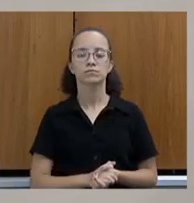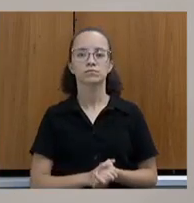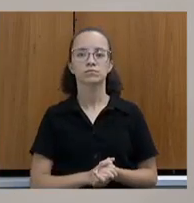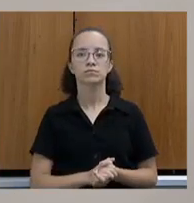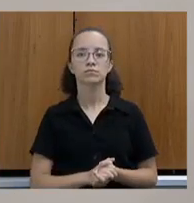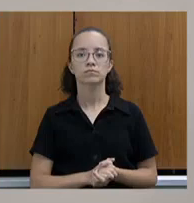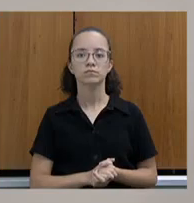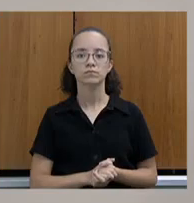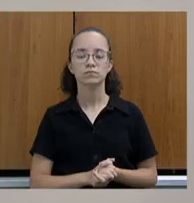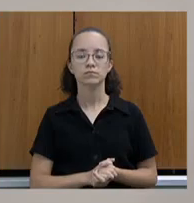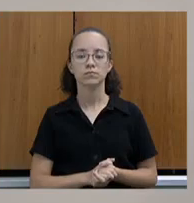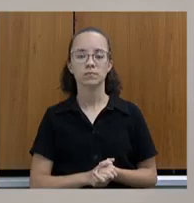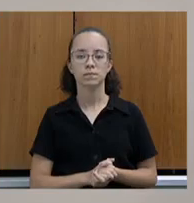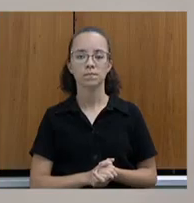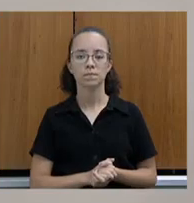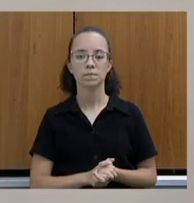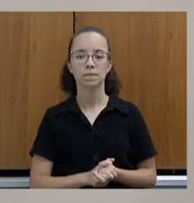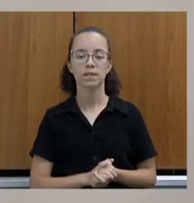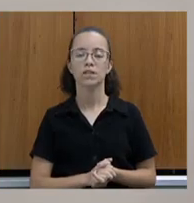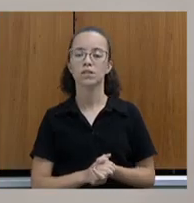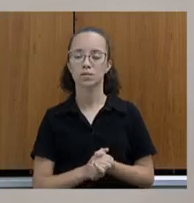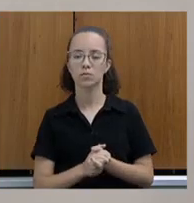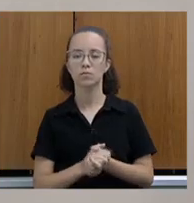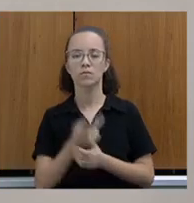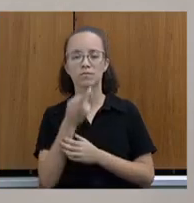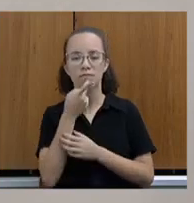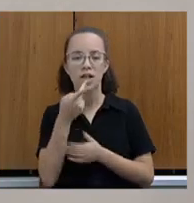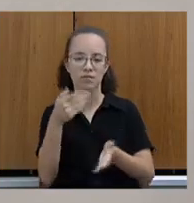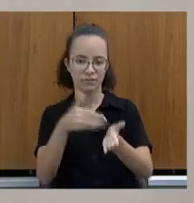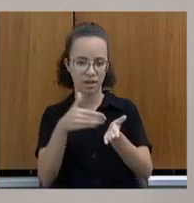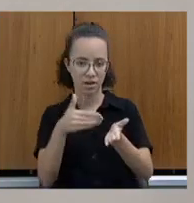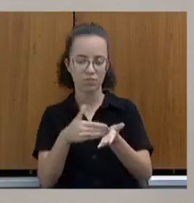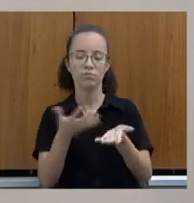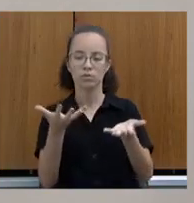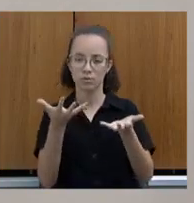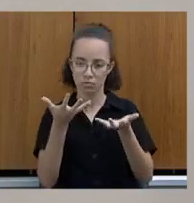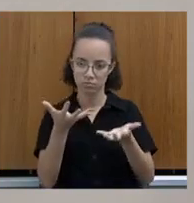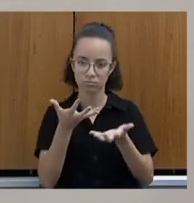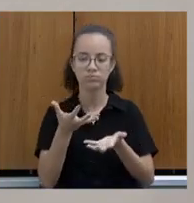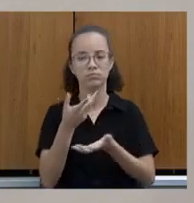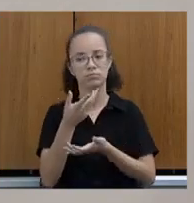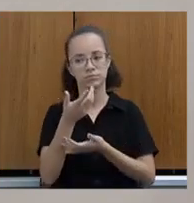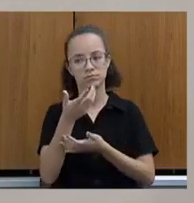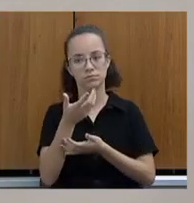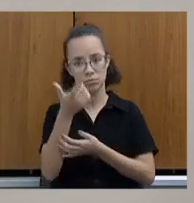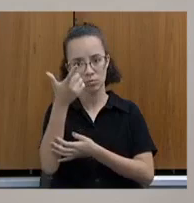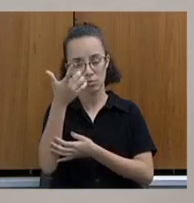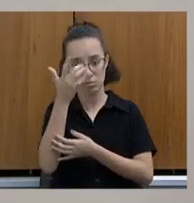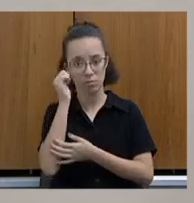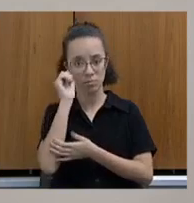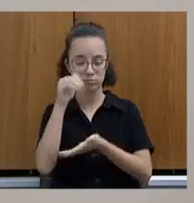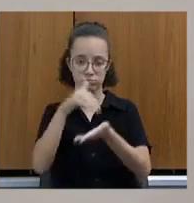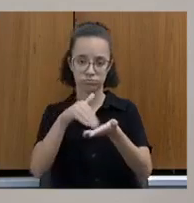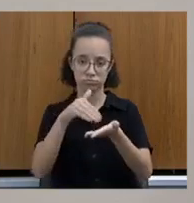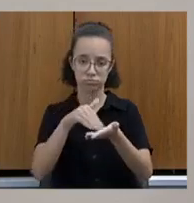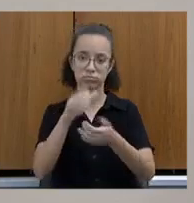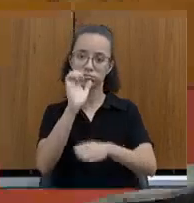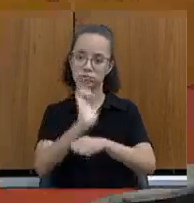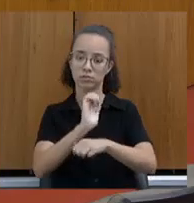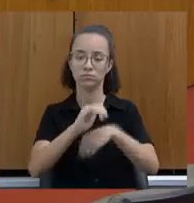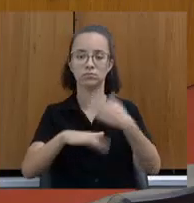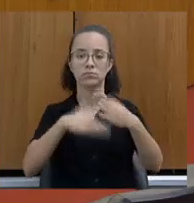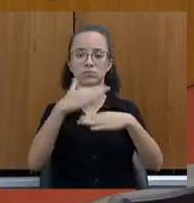Nas considerações finais, quero aqui passar a palavra para a excelentíssima secretária de Estado e